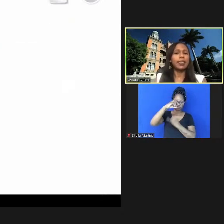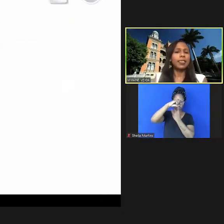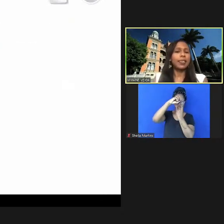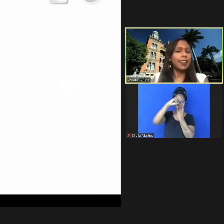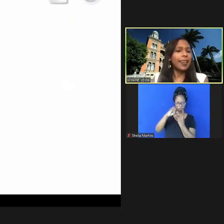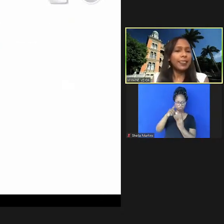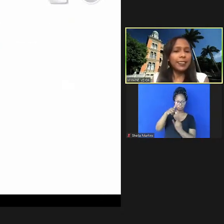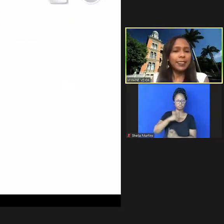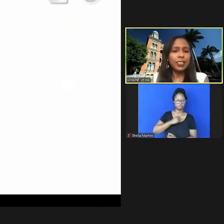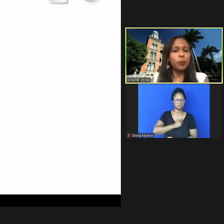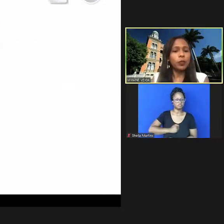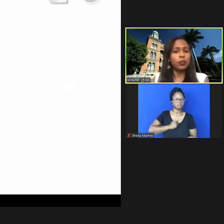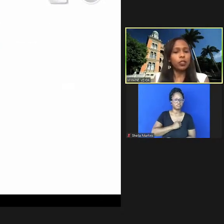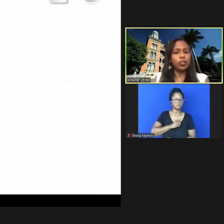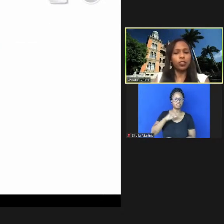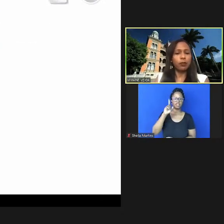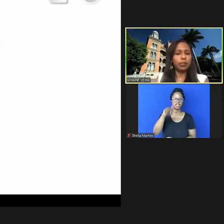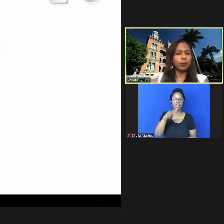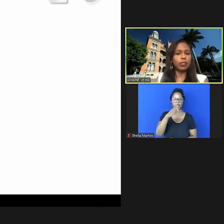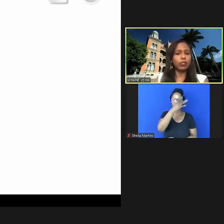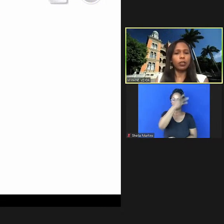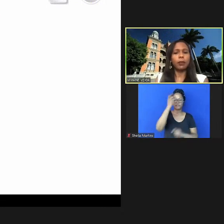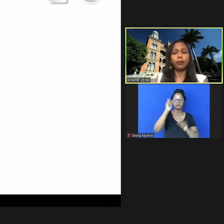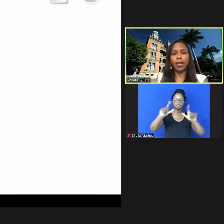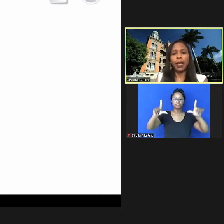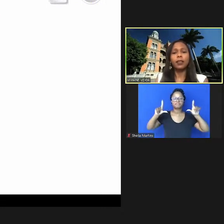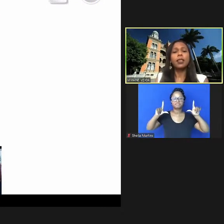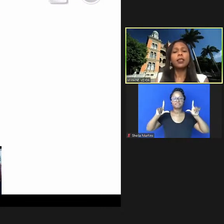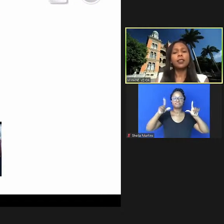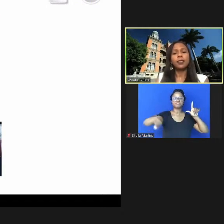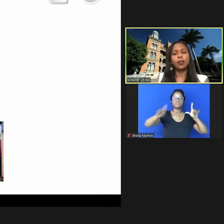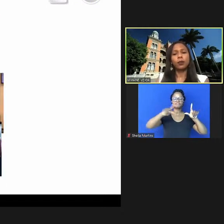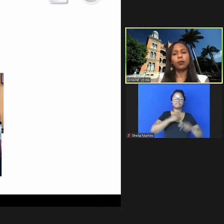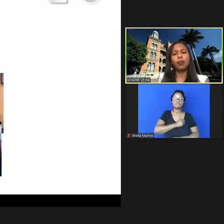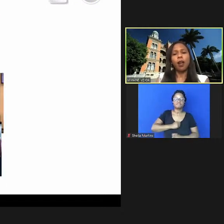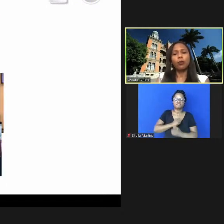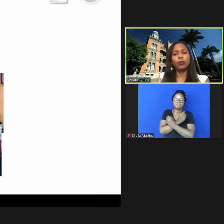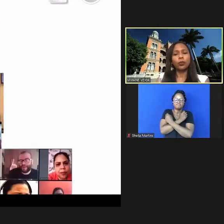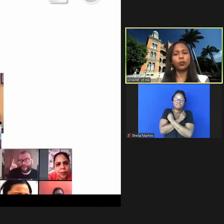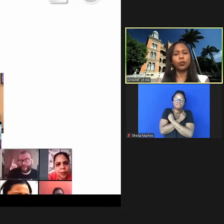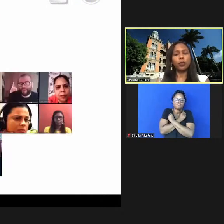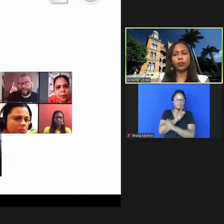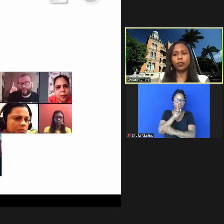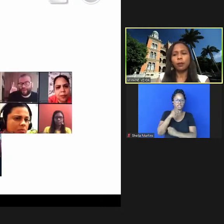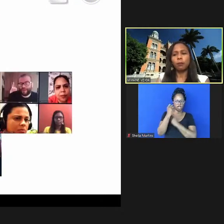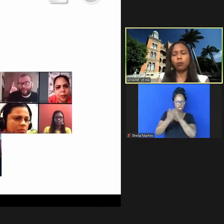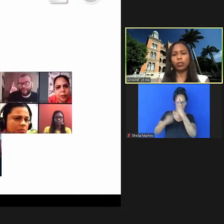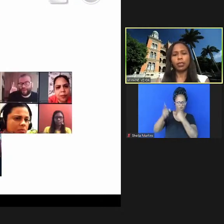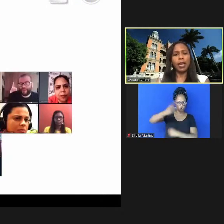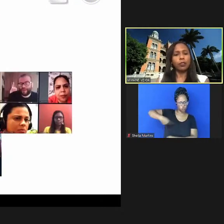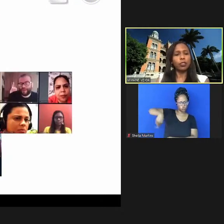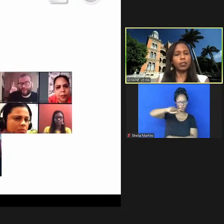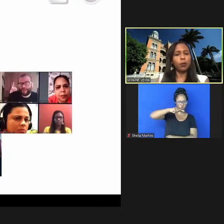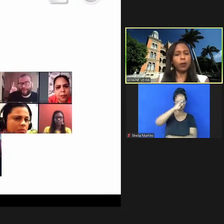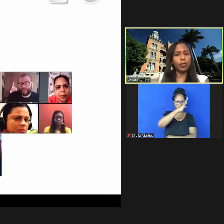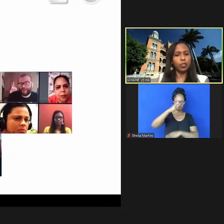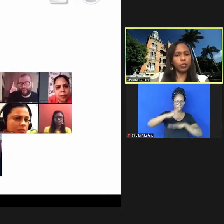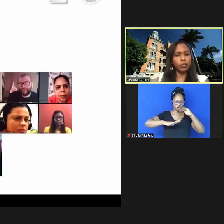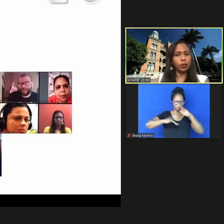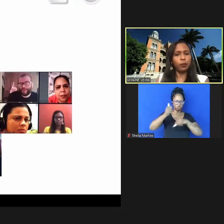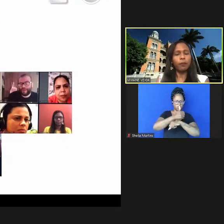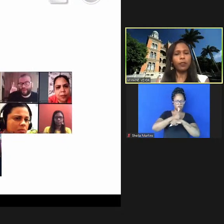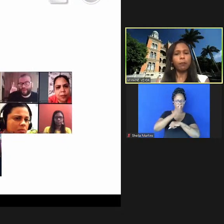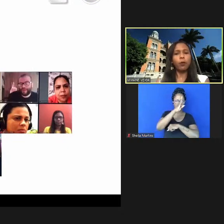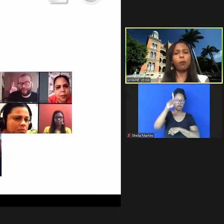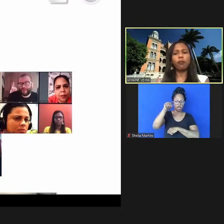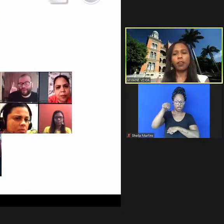aqui é carinho dessas pessoas que a gente está com saudade de apertar que são alguns dos nossos bibliotecários que são eles que